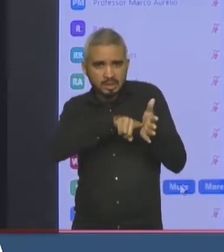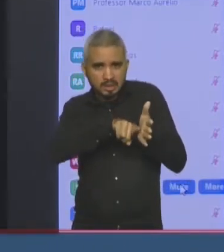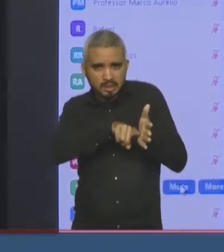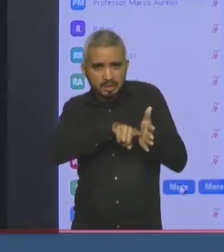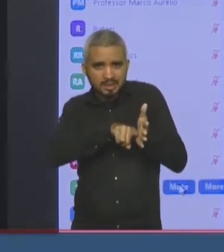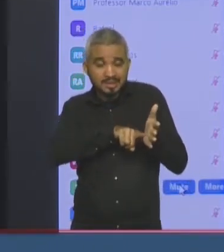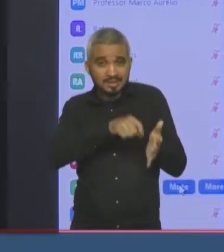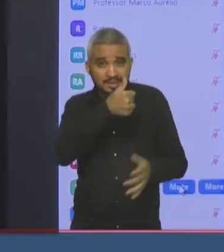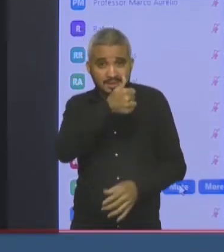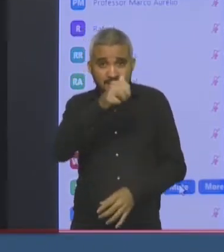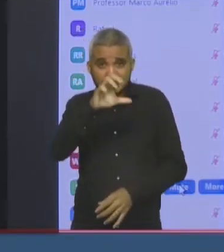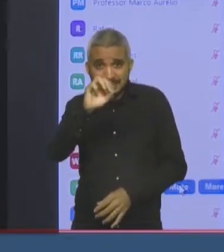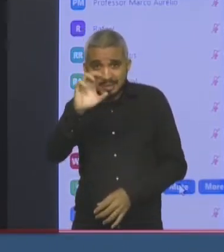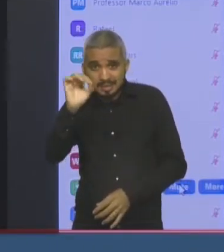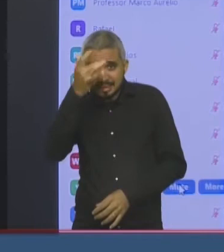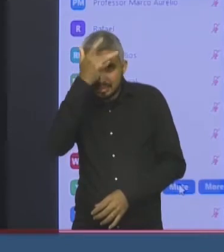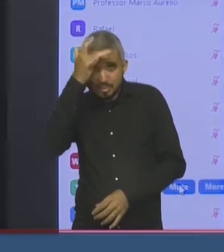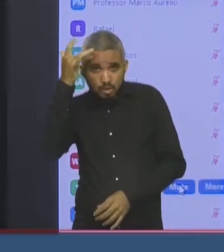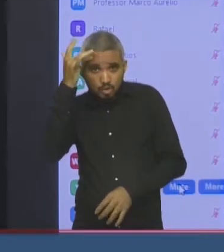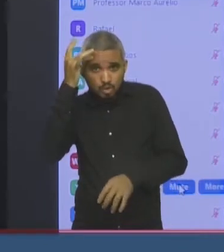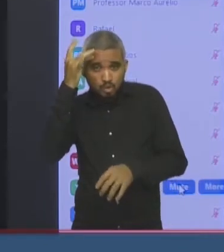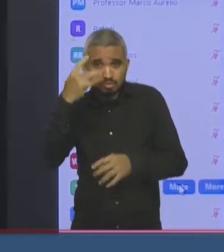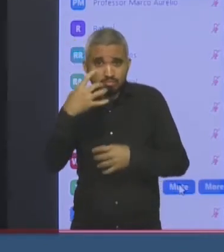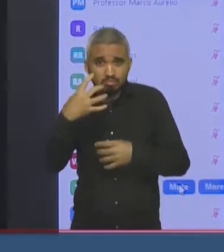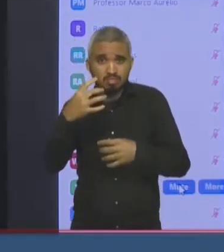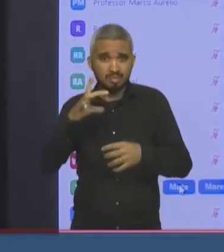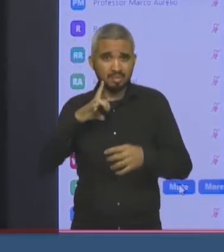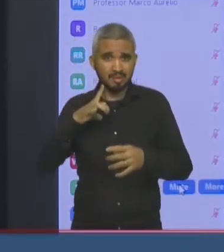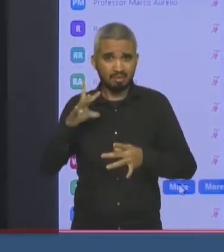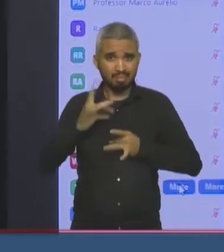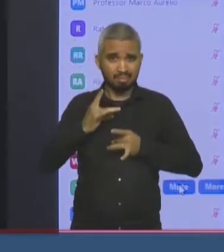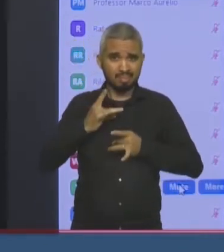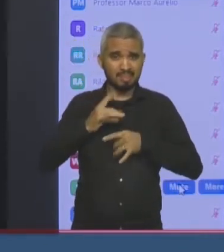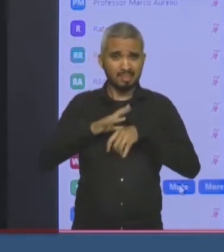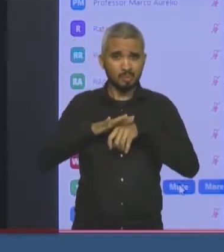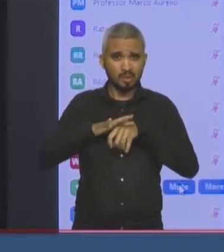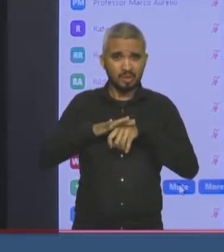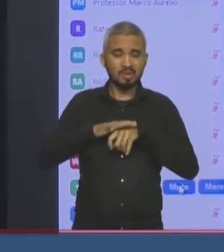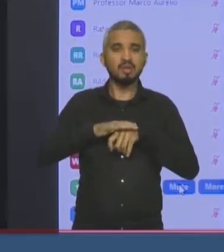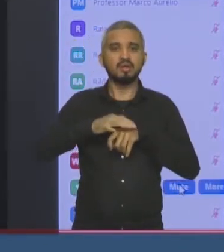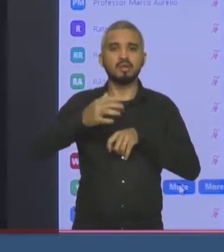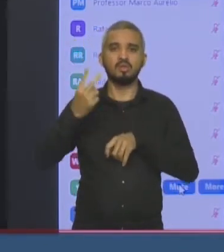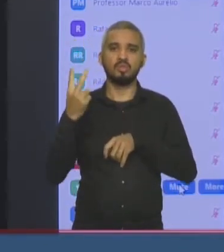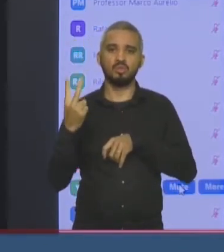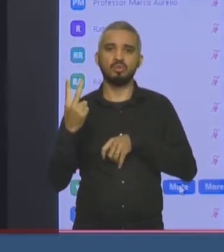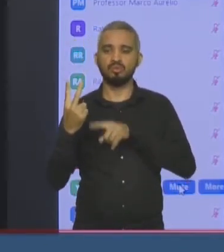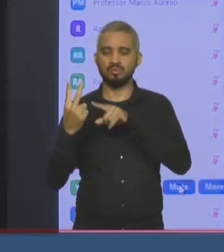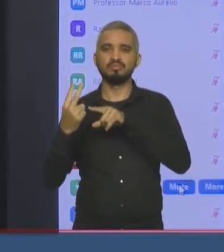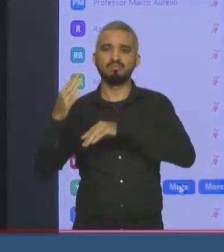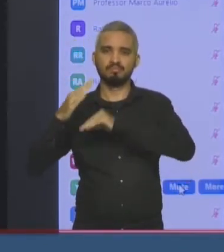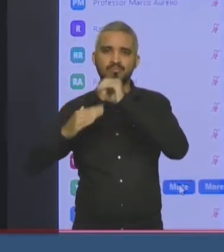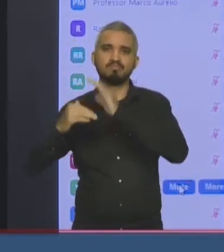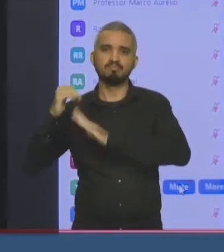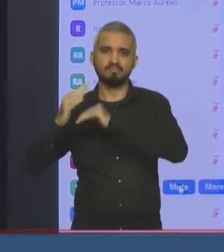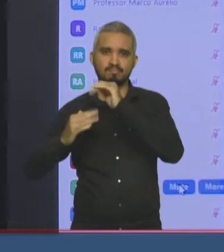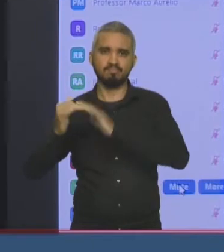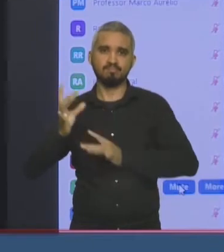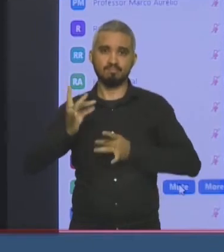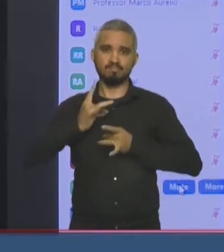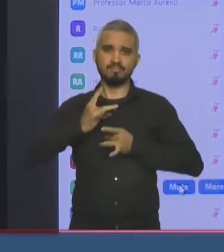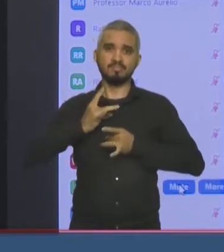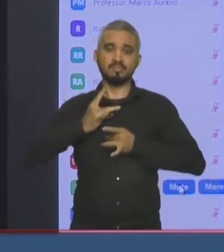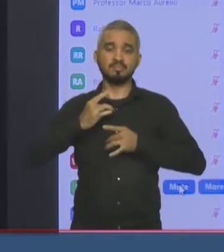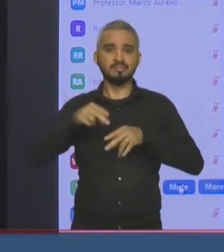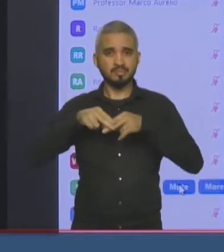coronavírus, 12 são profissionais de saúde. Então, além deles estarem na linha de frente se arriscando, eles, se não tiverem